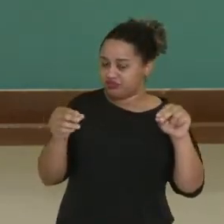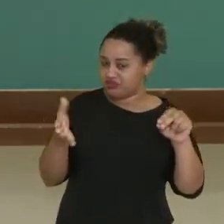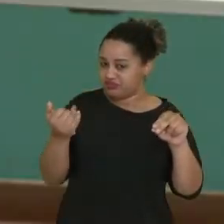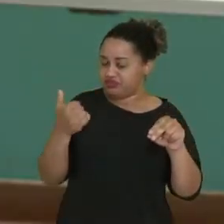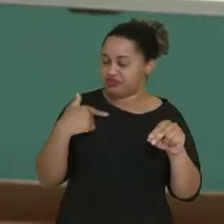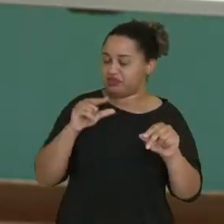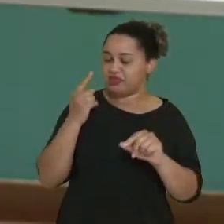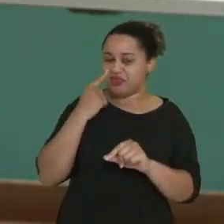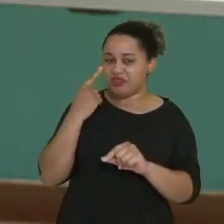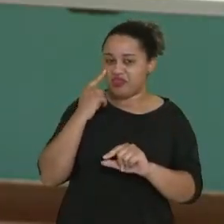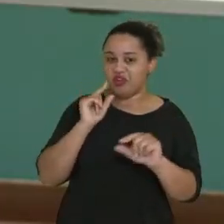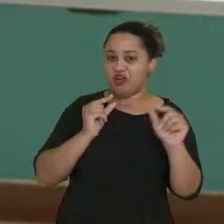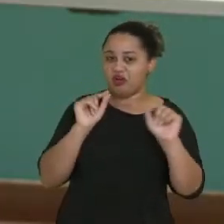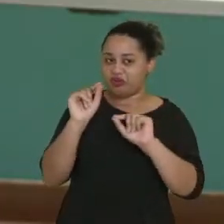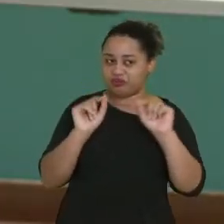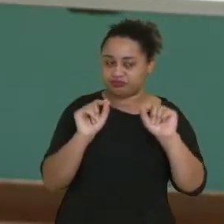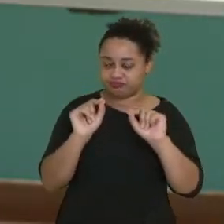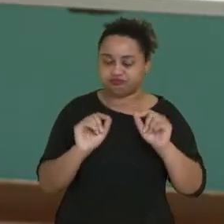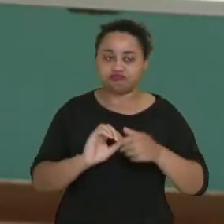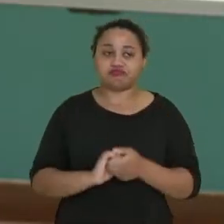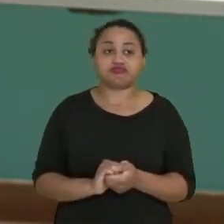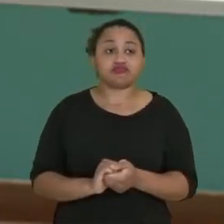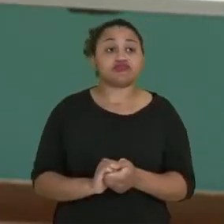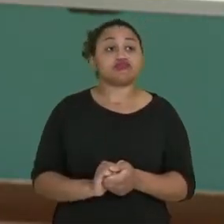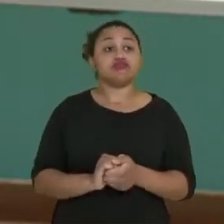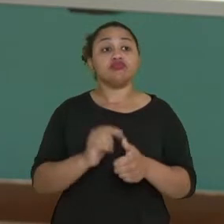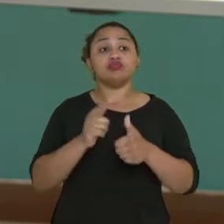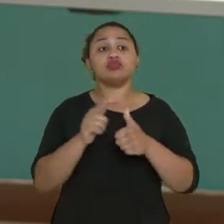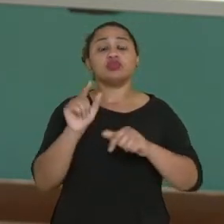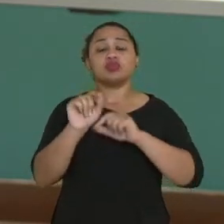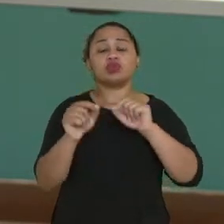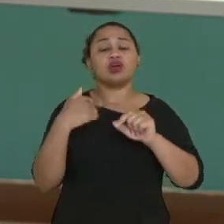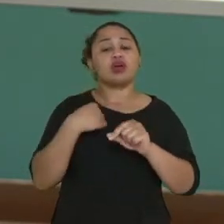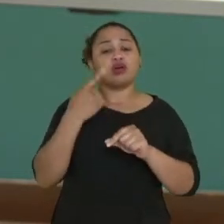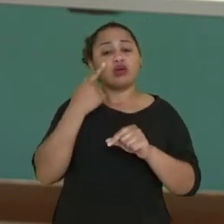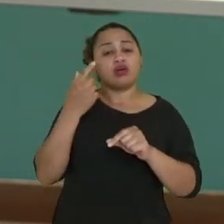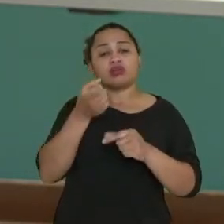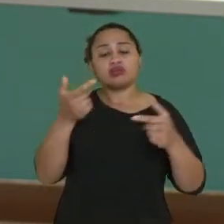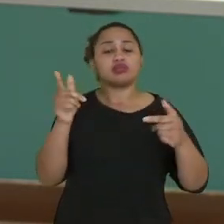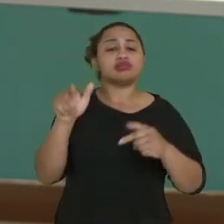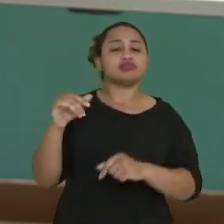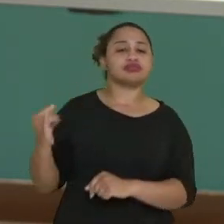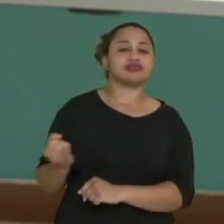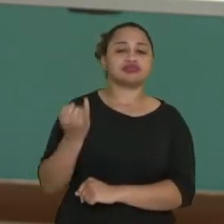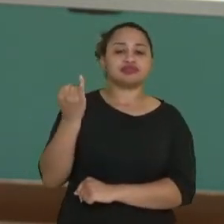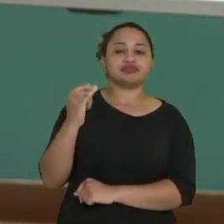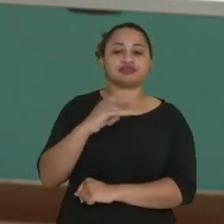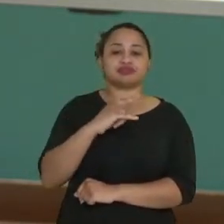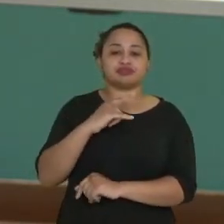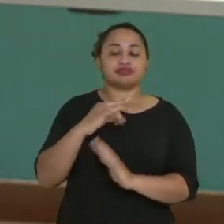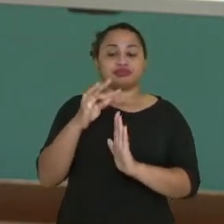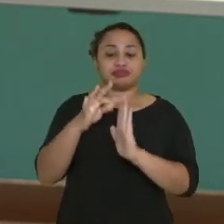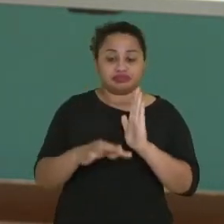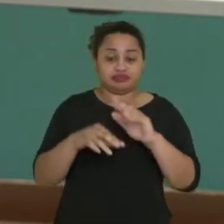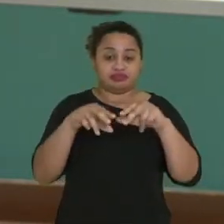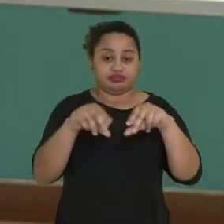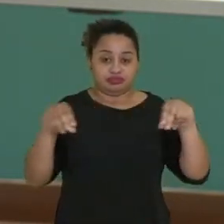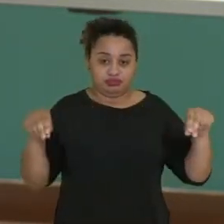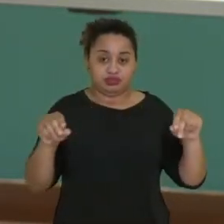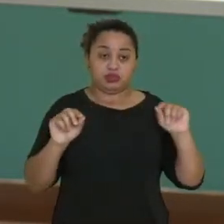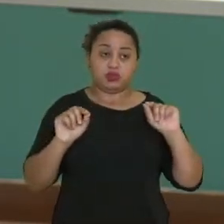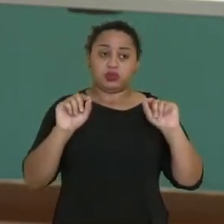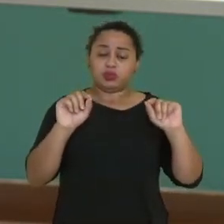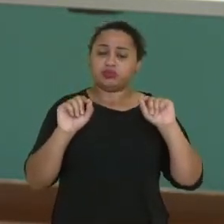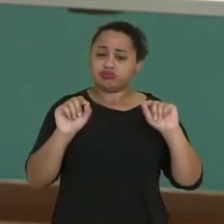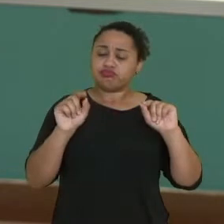juntos. Bom, primeiramente vamos conferir alguns elementos que são necessários, então, à produção de um cordel,